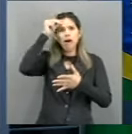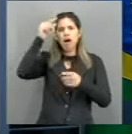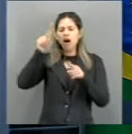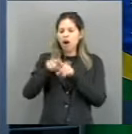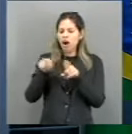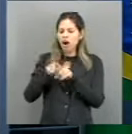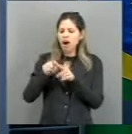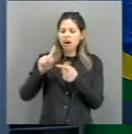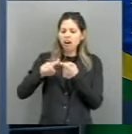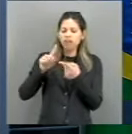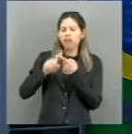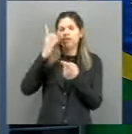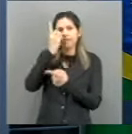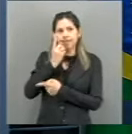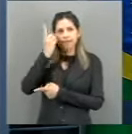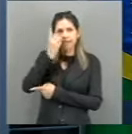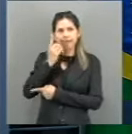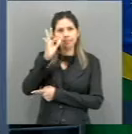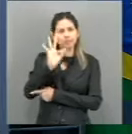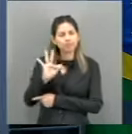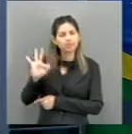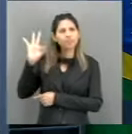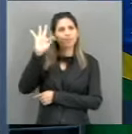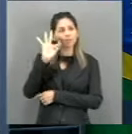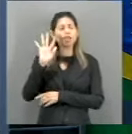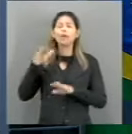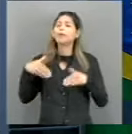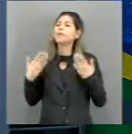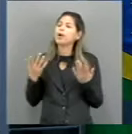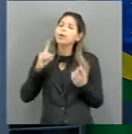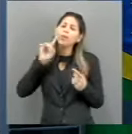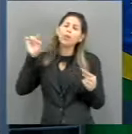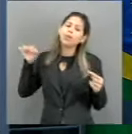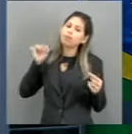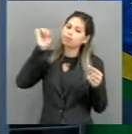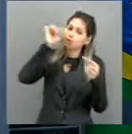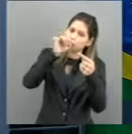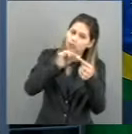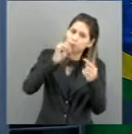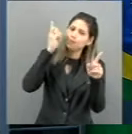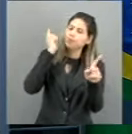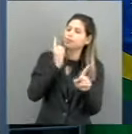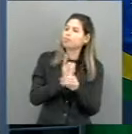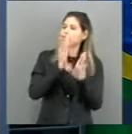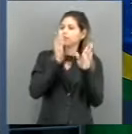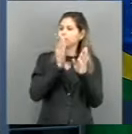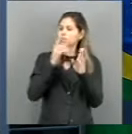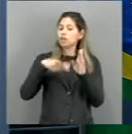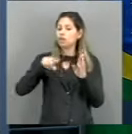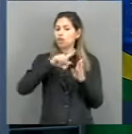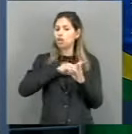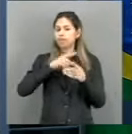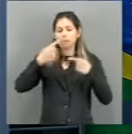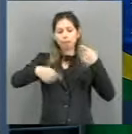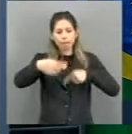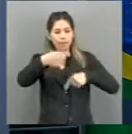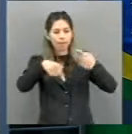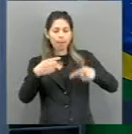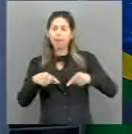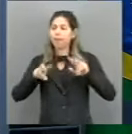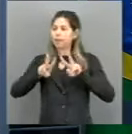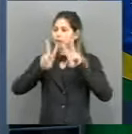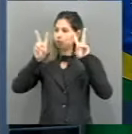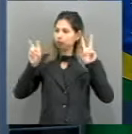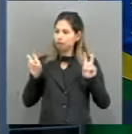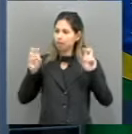federais. O objetivo do encontro foi debater a chamada escravidão moderna,